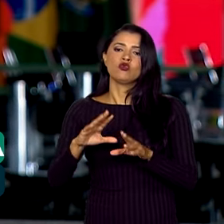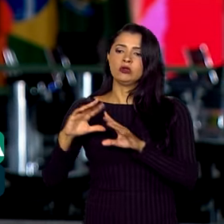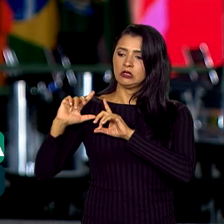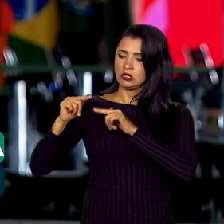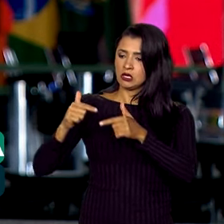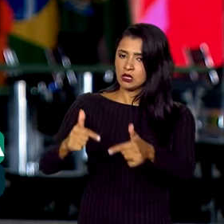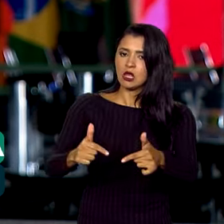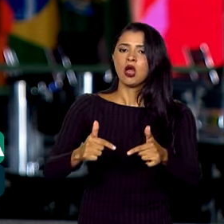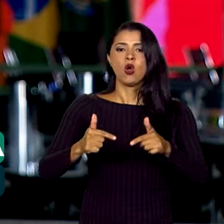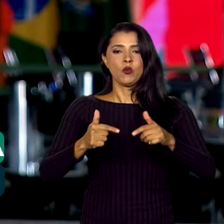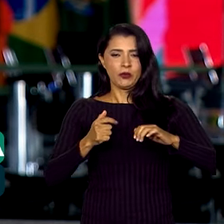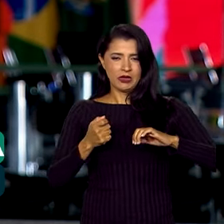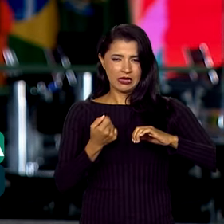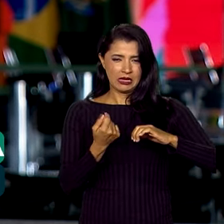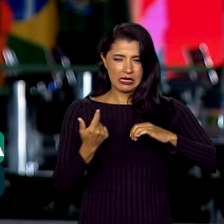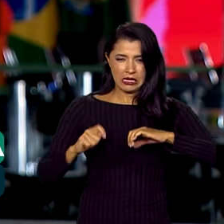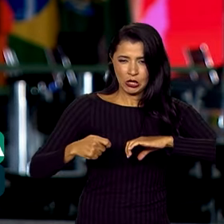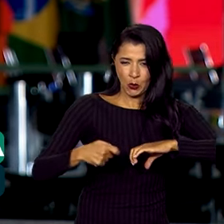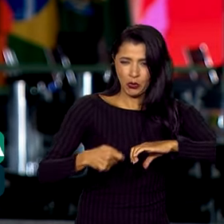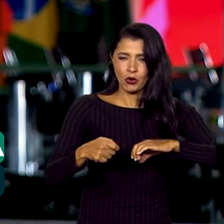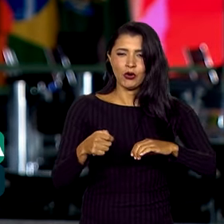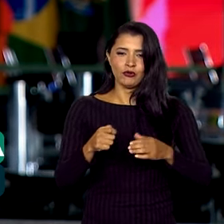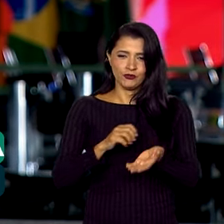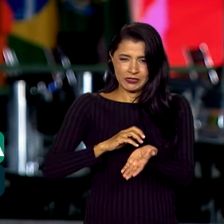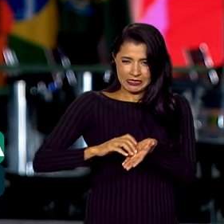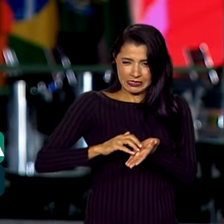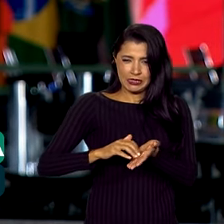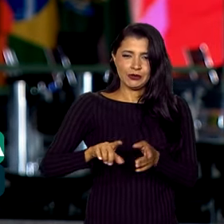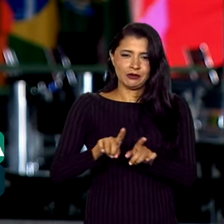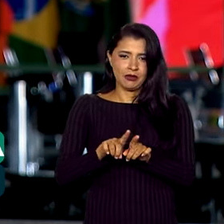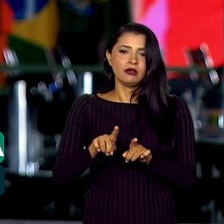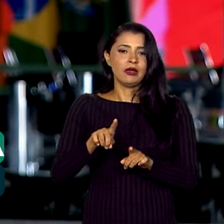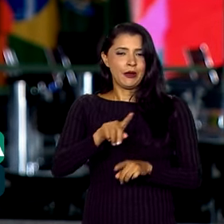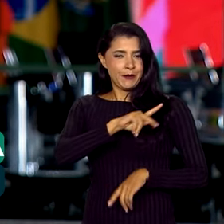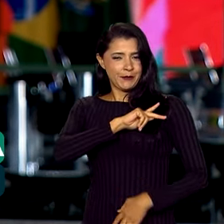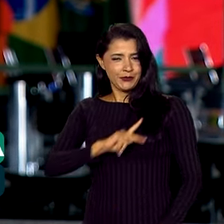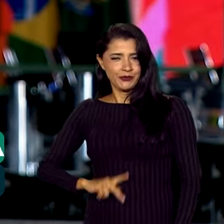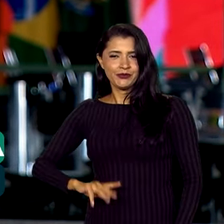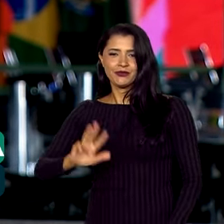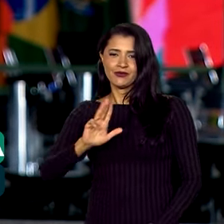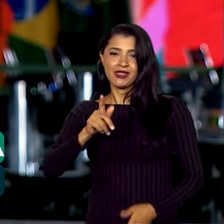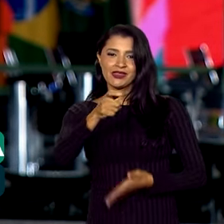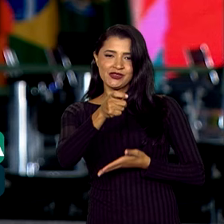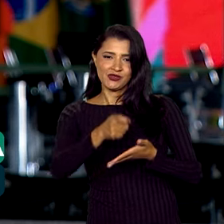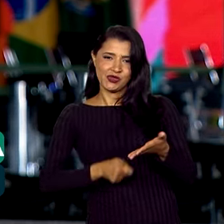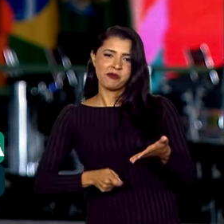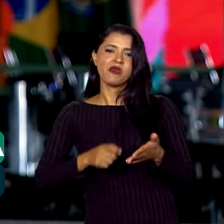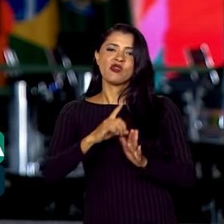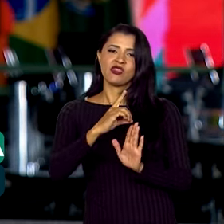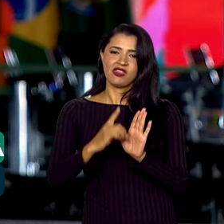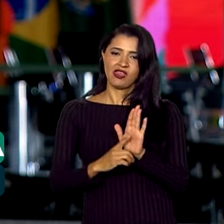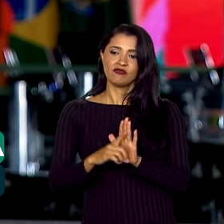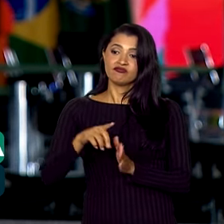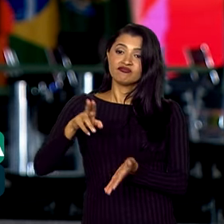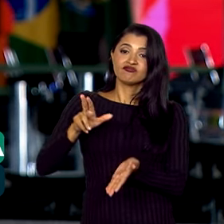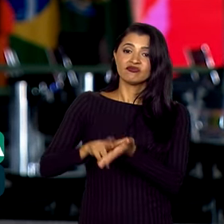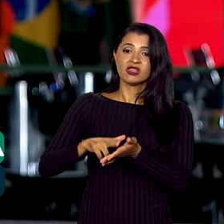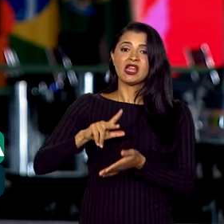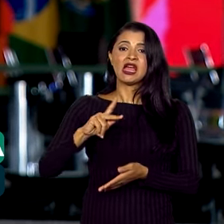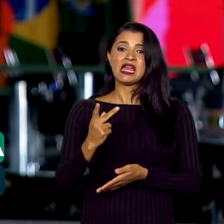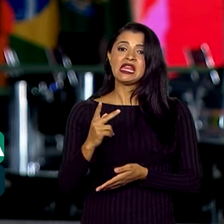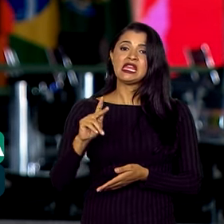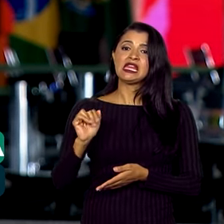quilombolas e ciganos. O presidente Lula também assinou um decreto que reconhece o hip-hop como referência cultural